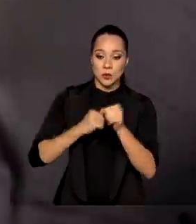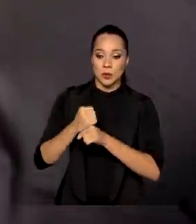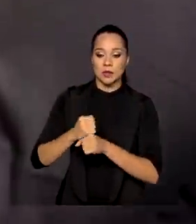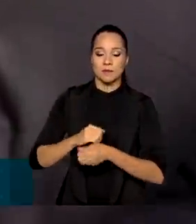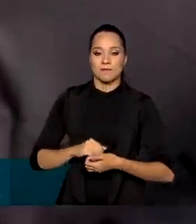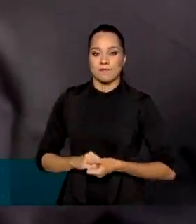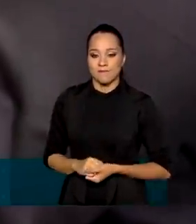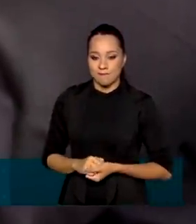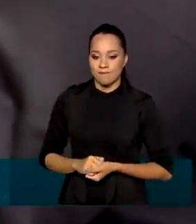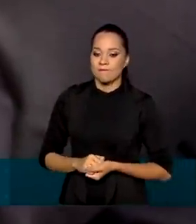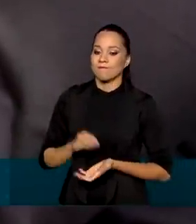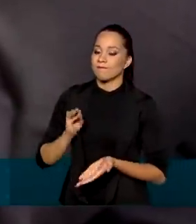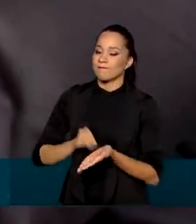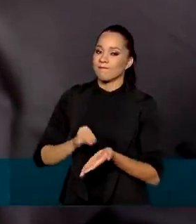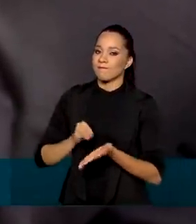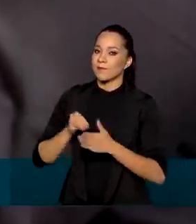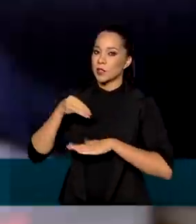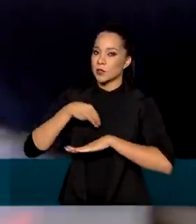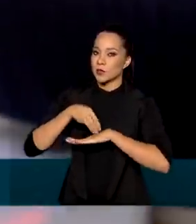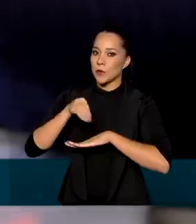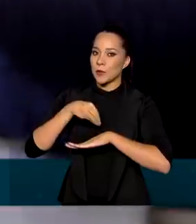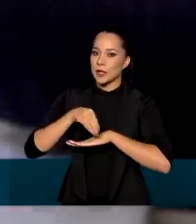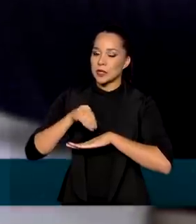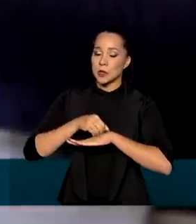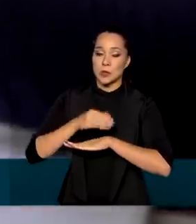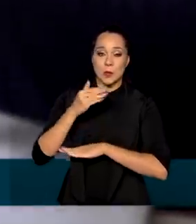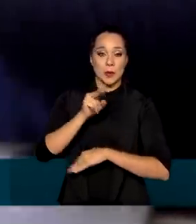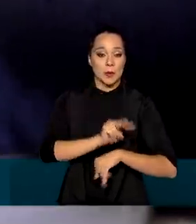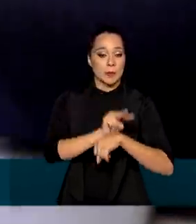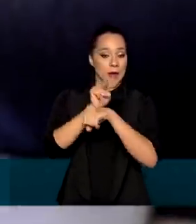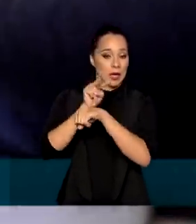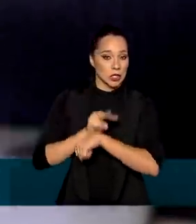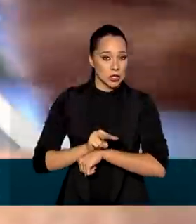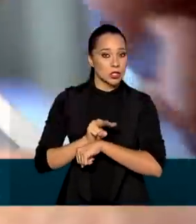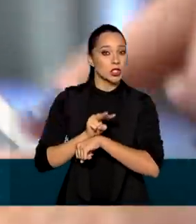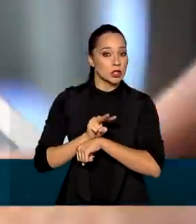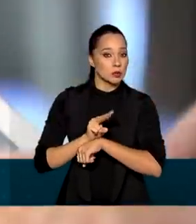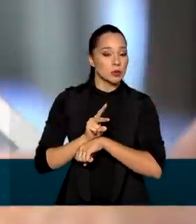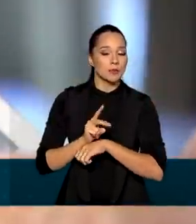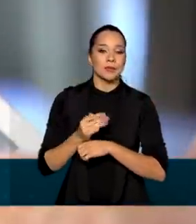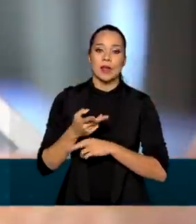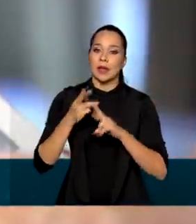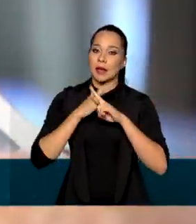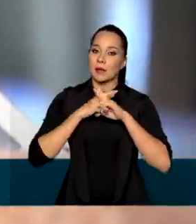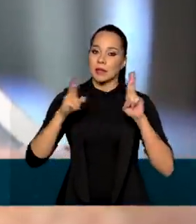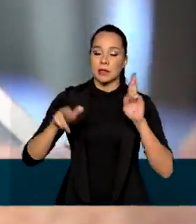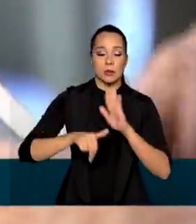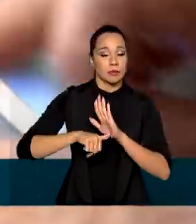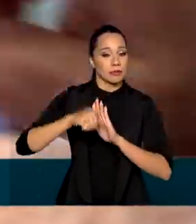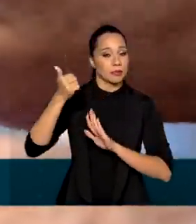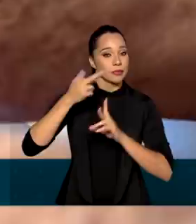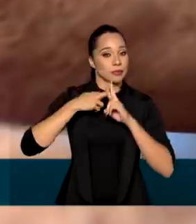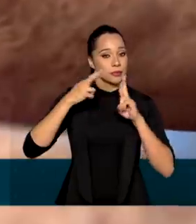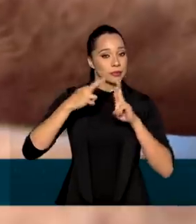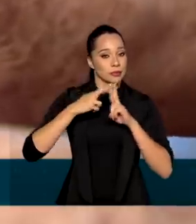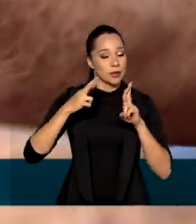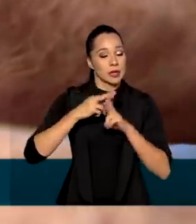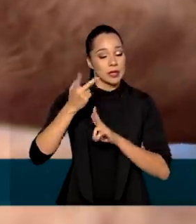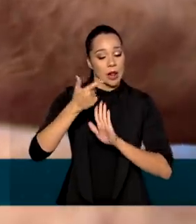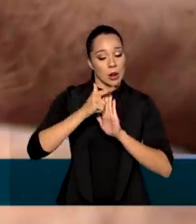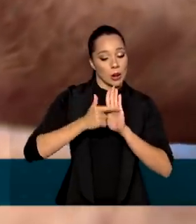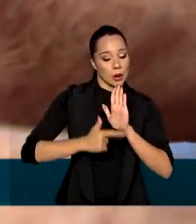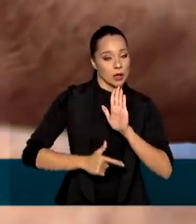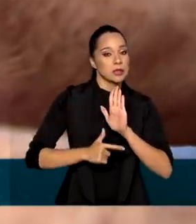Falta de informação sobre o crédito consignado é a reclamação número um do consumidor na lista dos